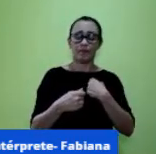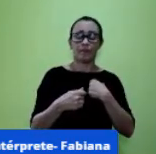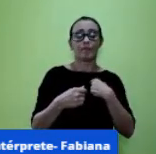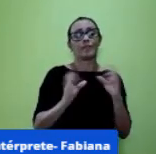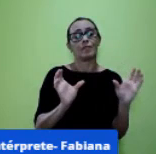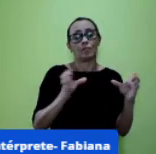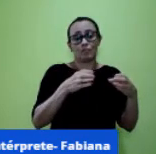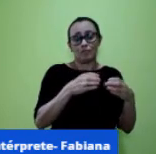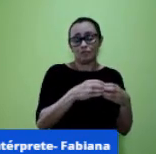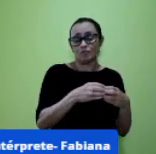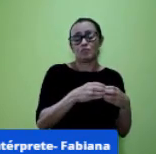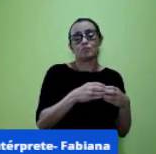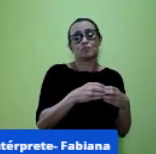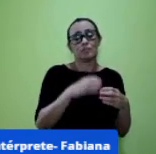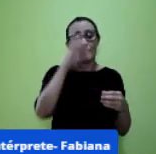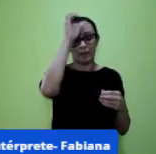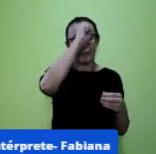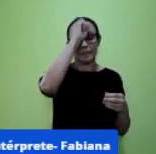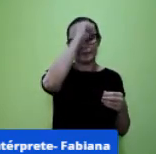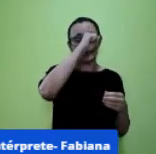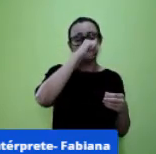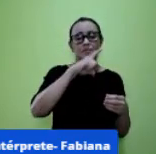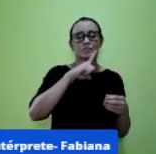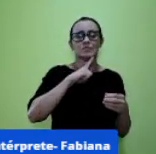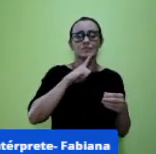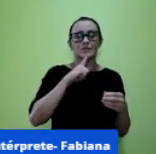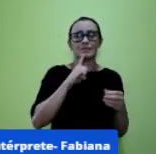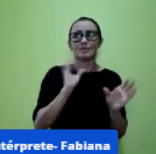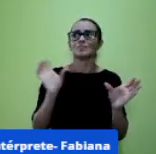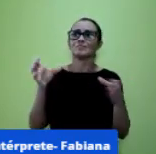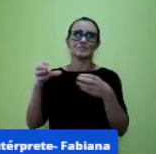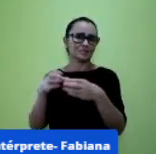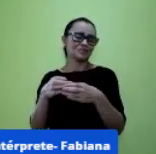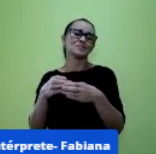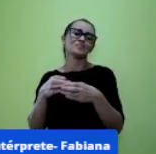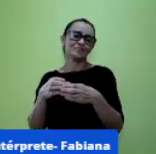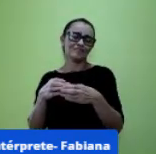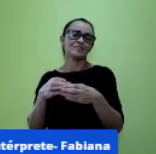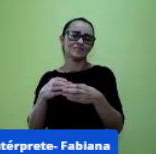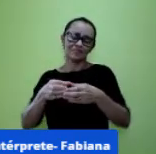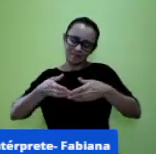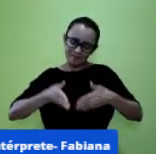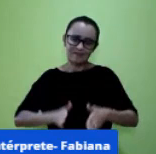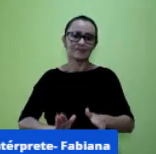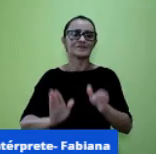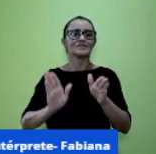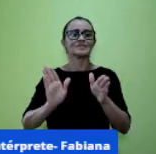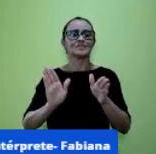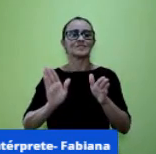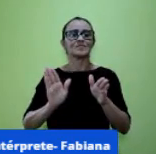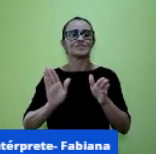temos uma geração que já nasceu com ela né então a gente precisa era fácil né Sônia se